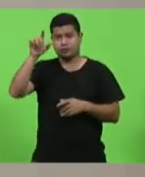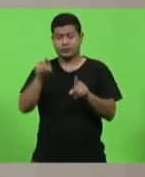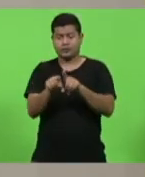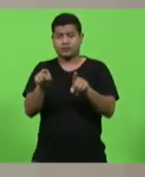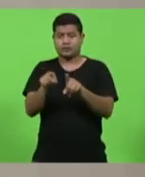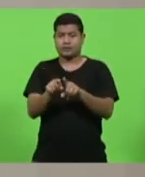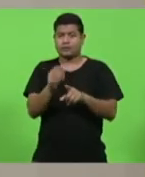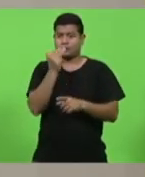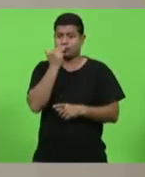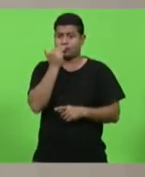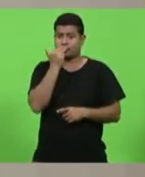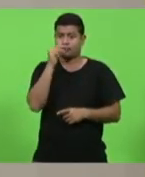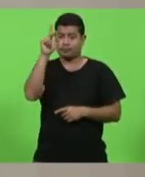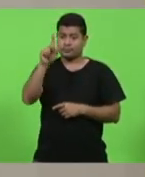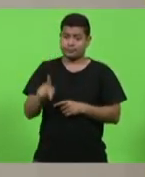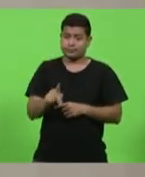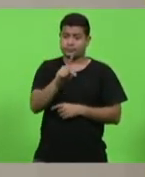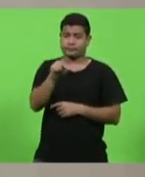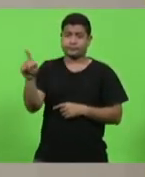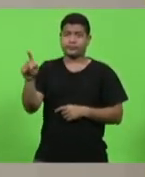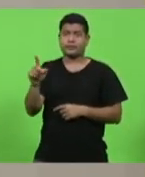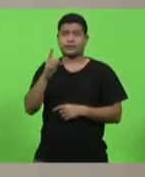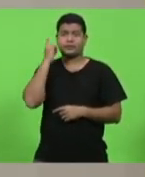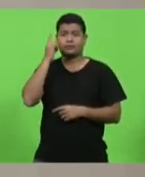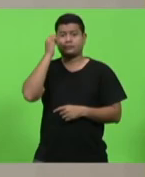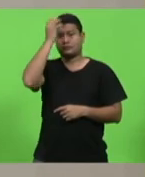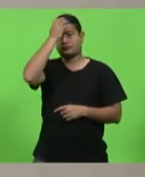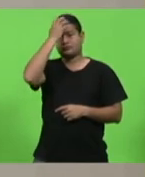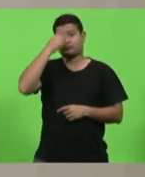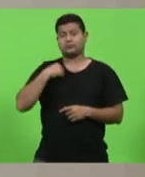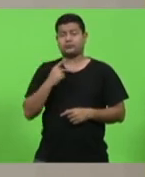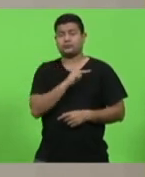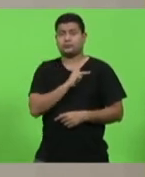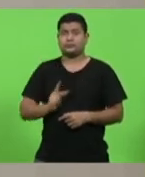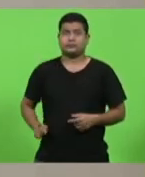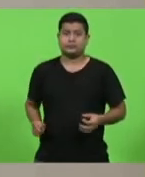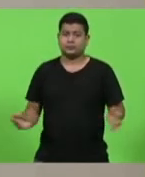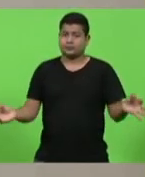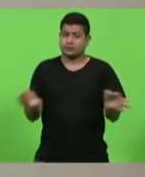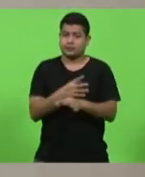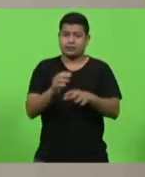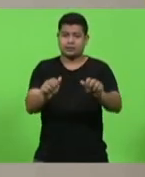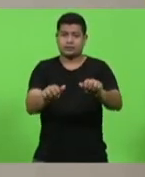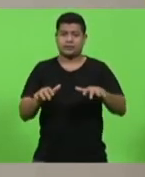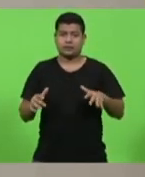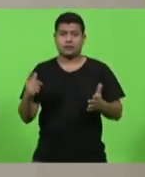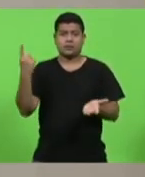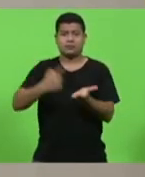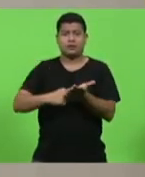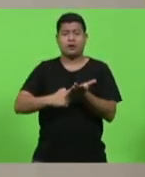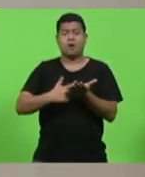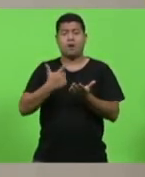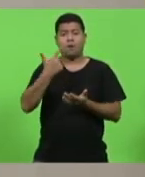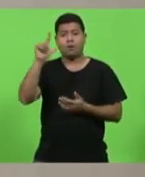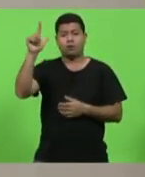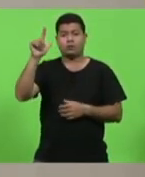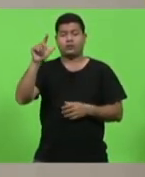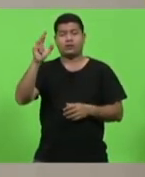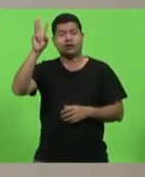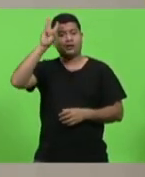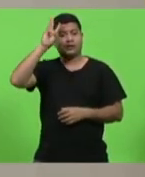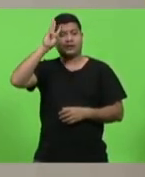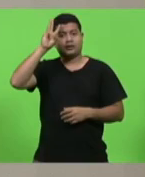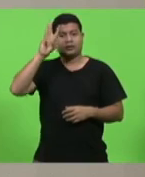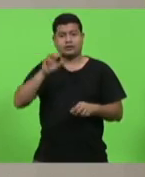Sopelso, deputado Padre Pedro Baldeceiro, e deputado Ismael do Santo, esta presidência encerra a presente sessão, e convoca outra ordinária para terça-feira, no